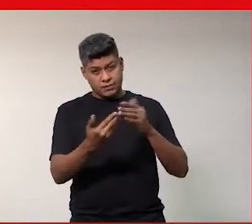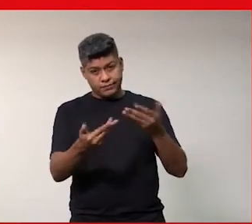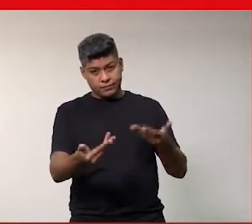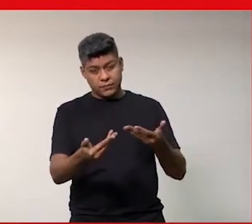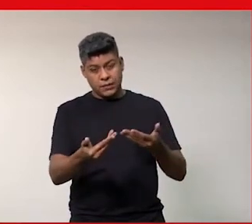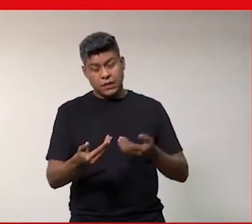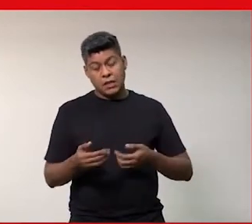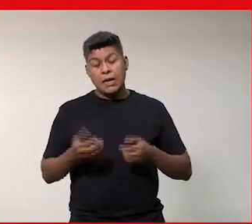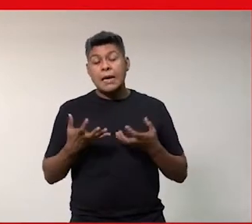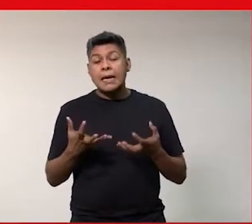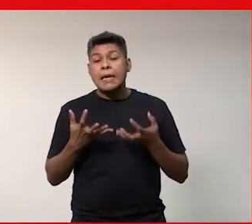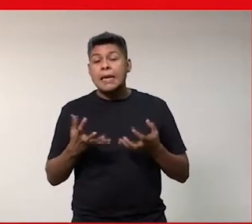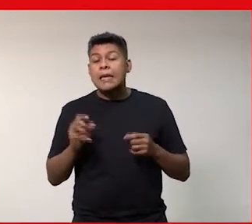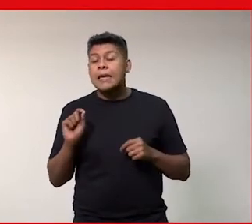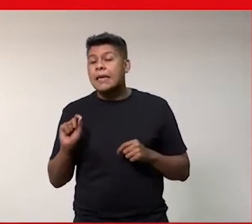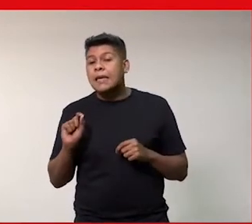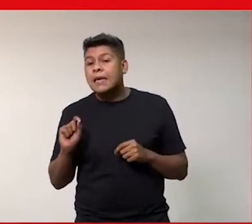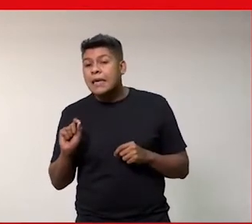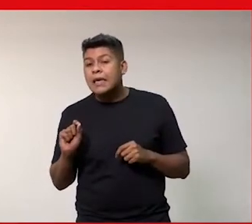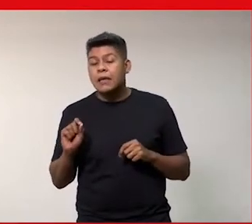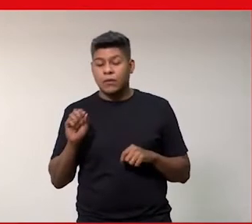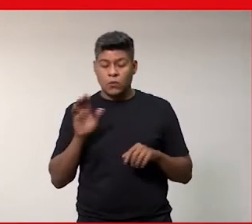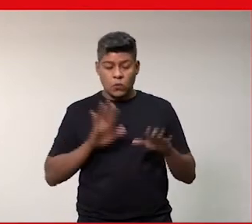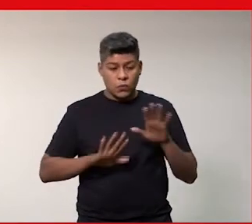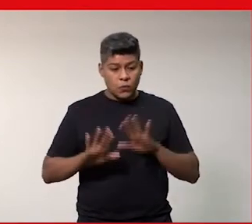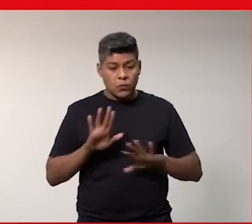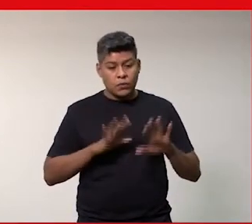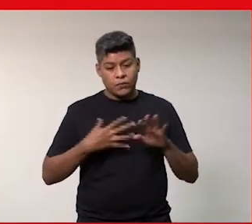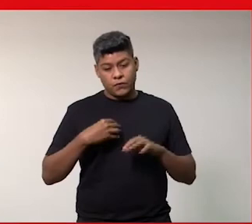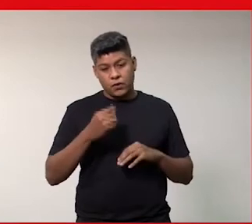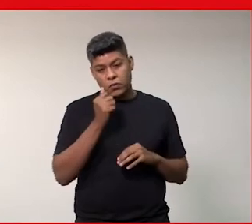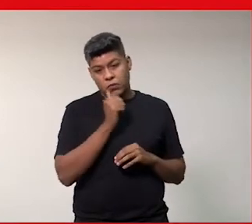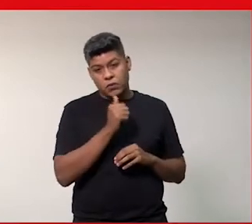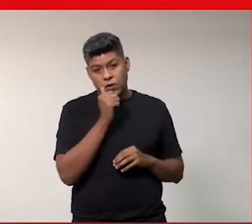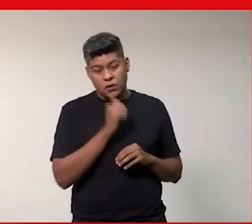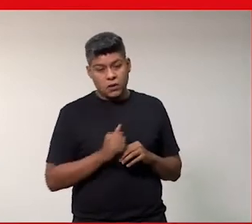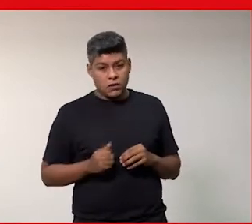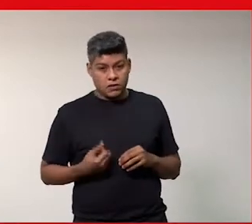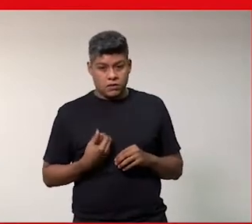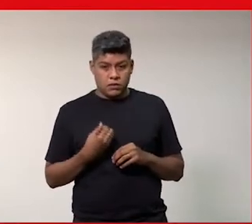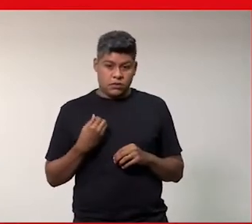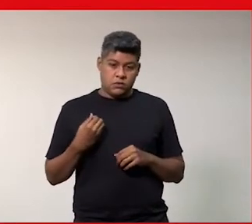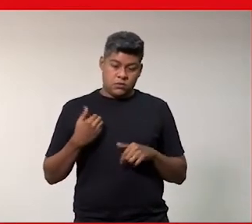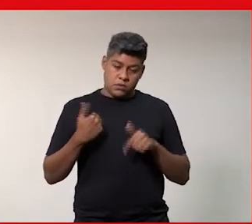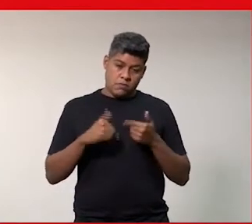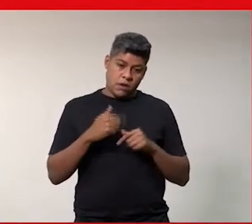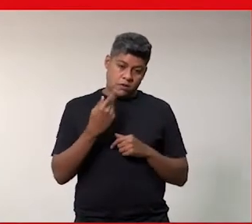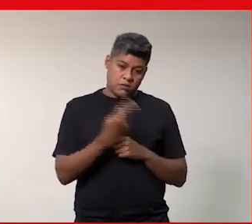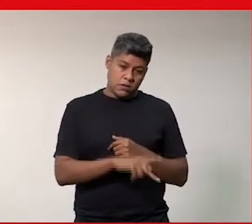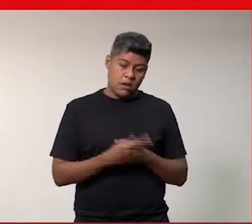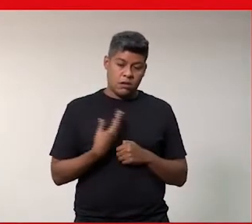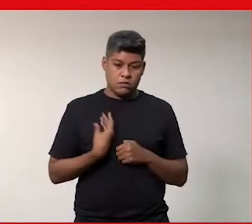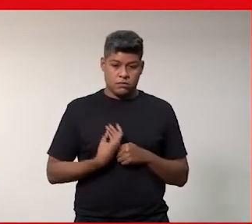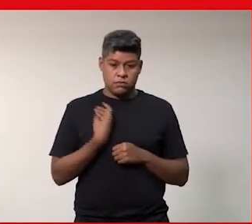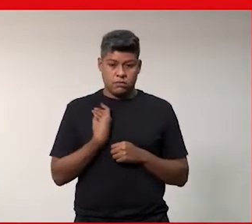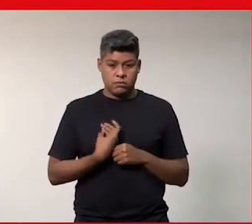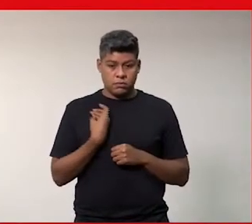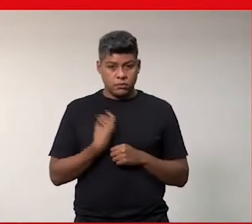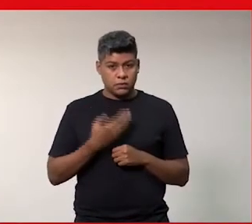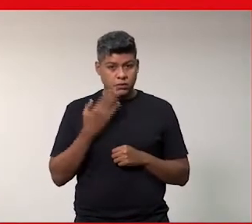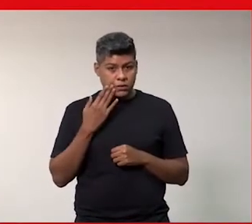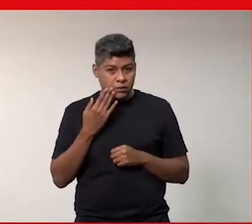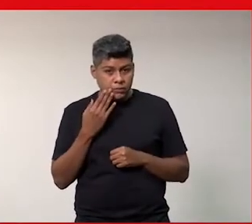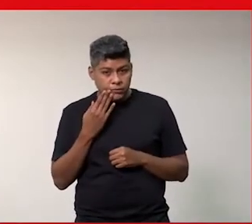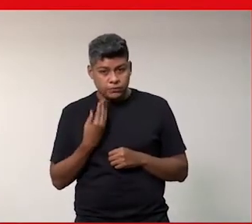quem está cuidando dos filhos dessas mulheres quem está cuidando da carreira dessas mulheres quando elas estão sendo